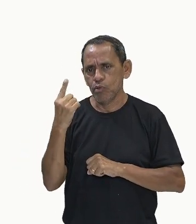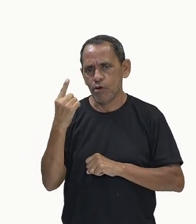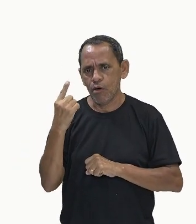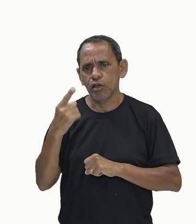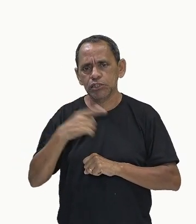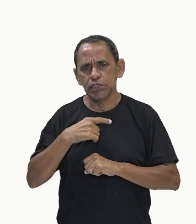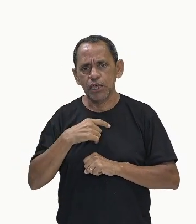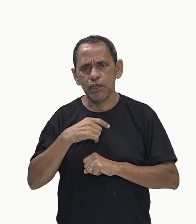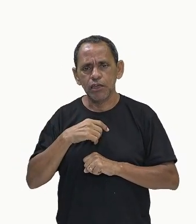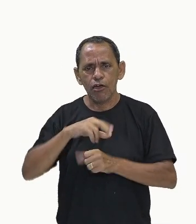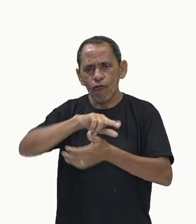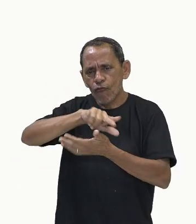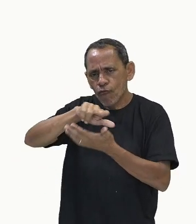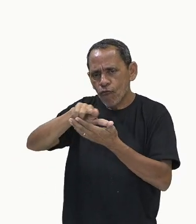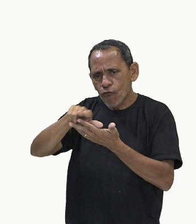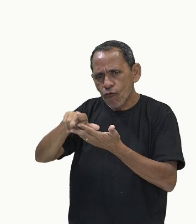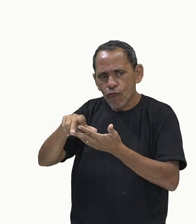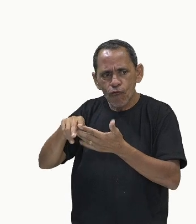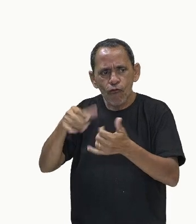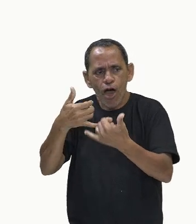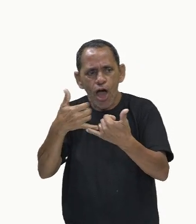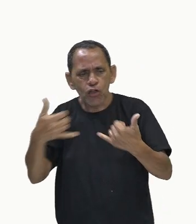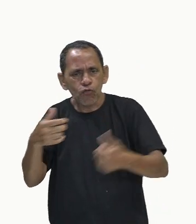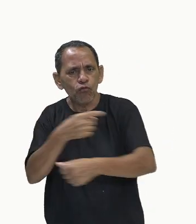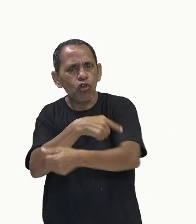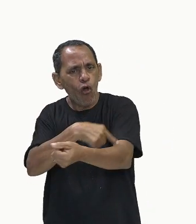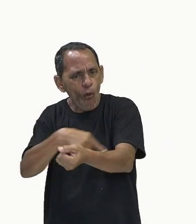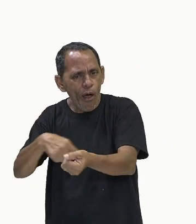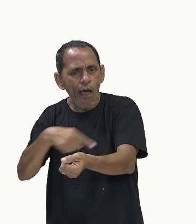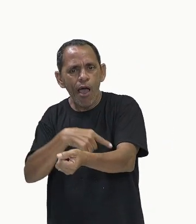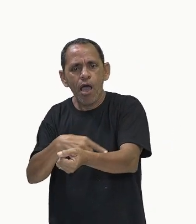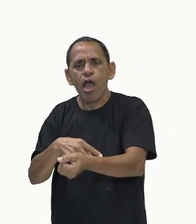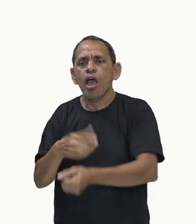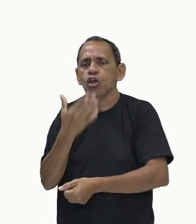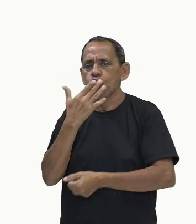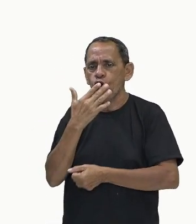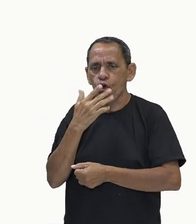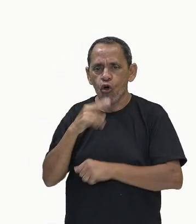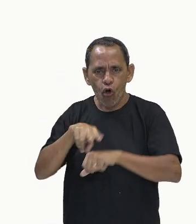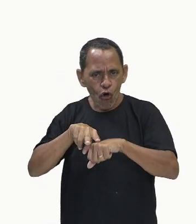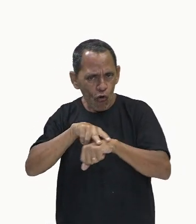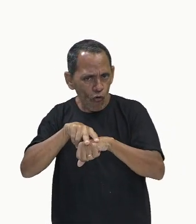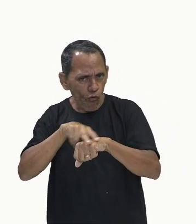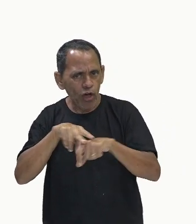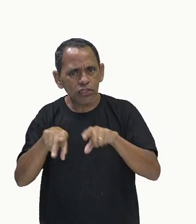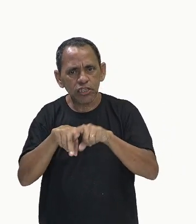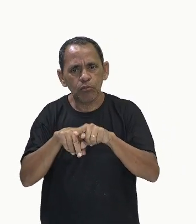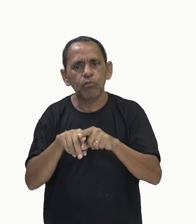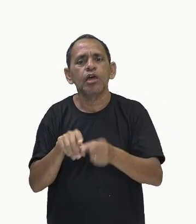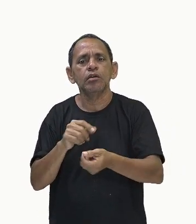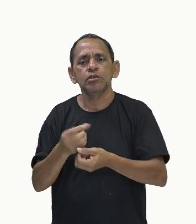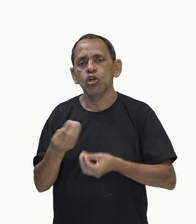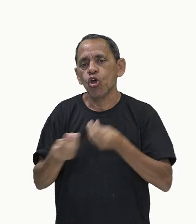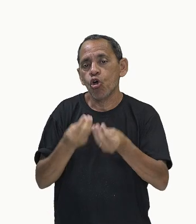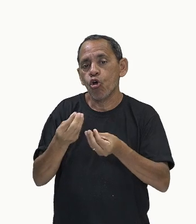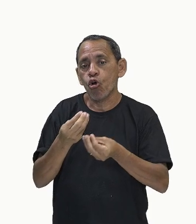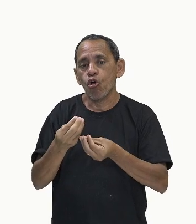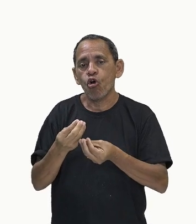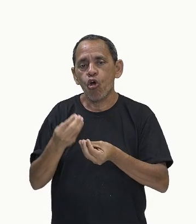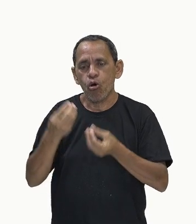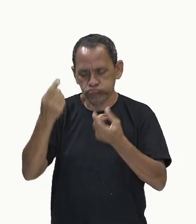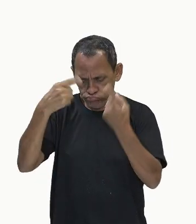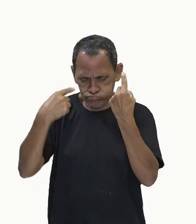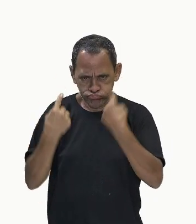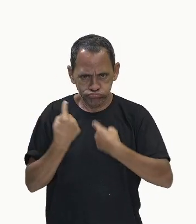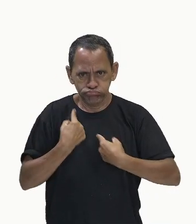verdes, na verdade, na coloração verde. Esses aí são canais por onde está passando a